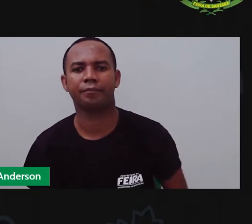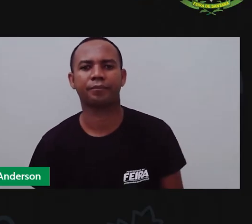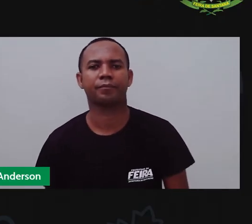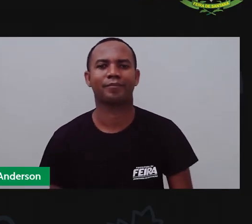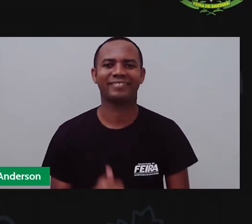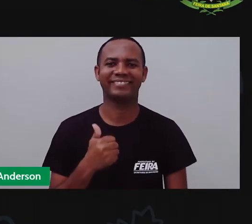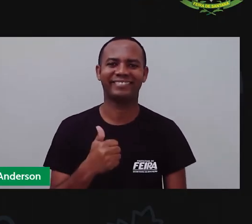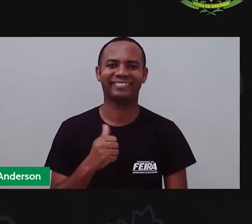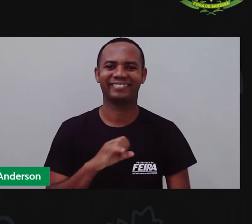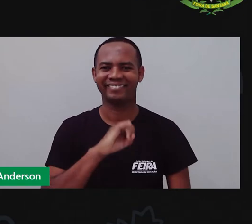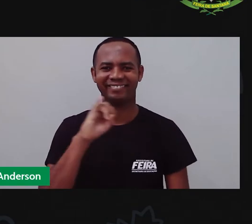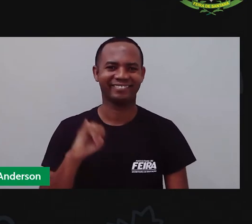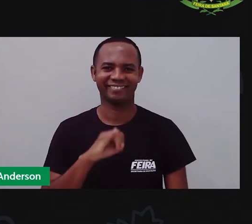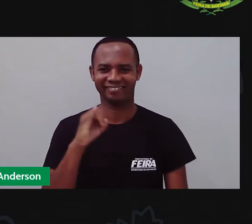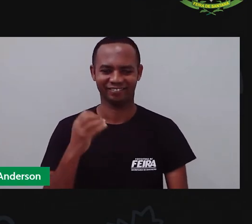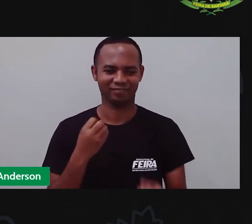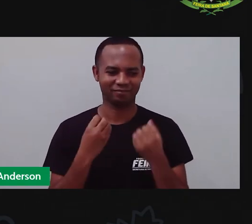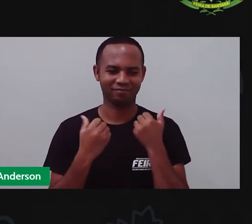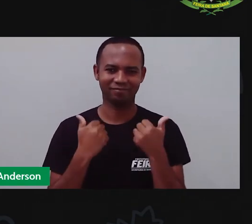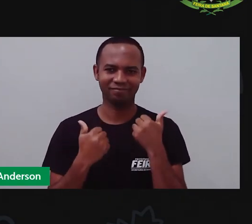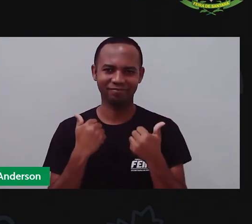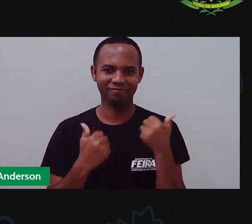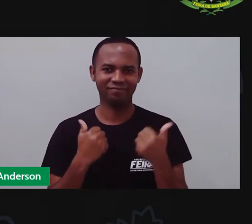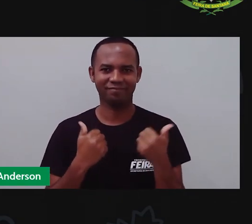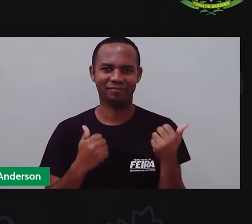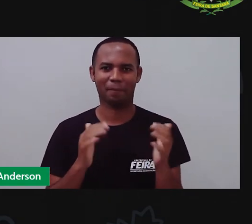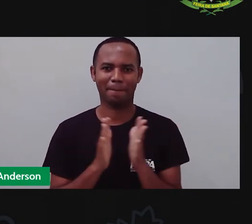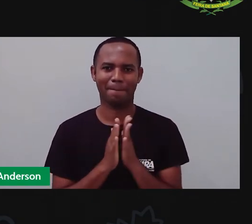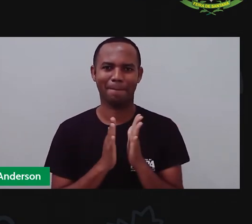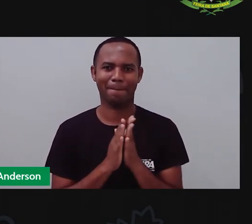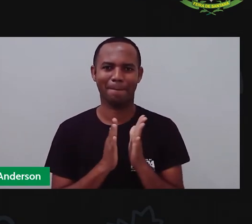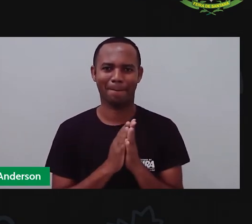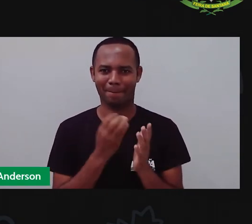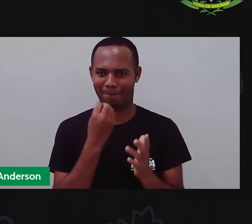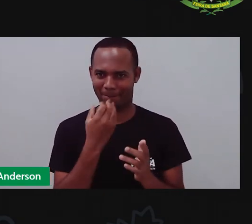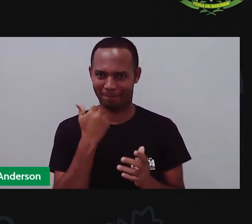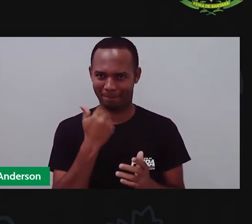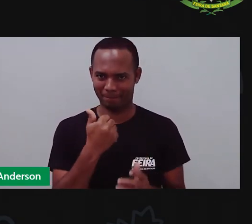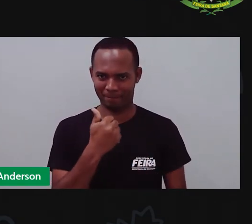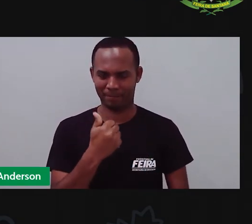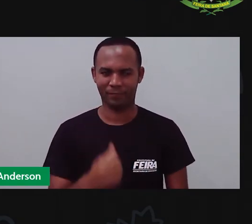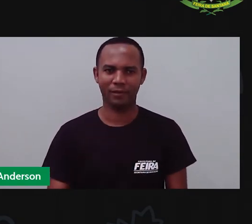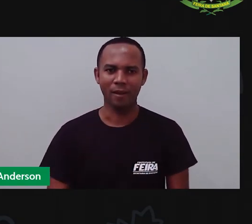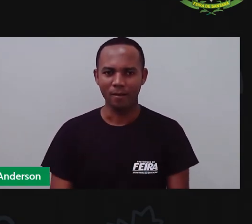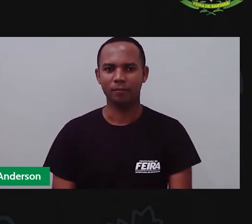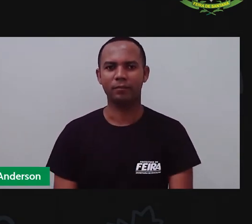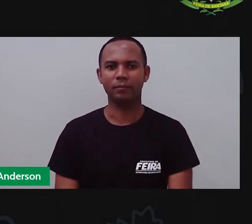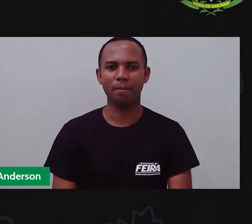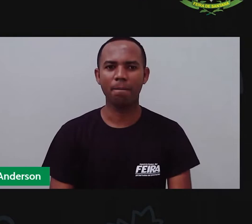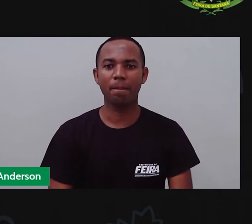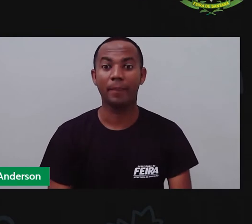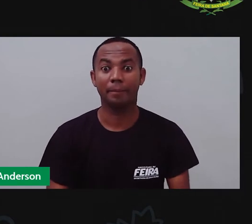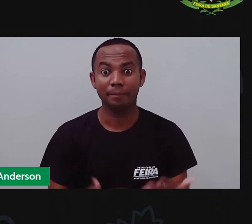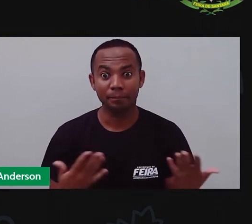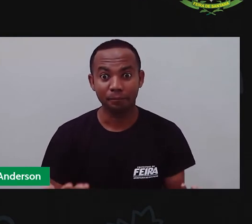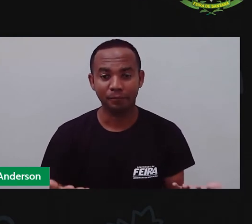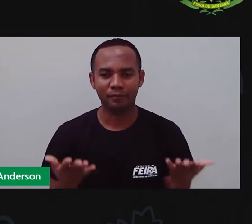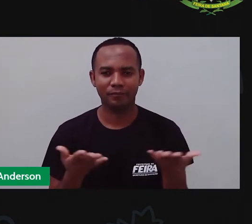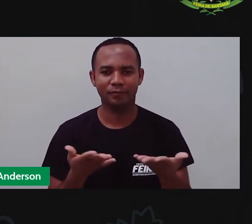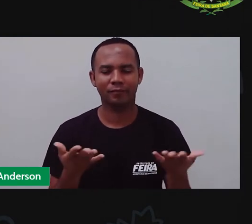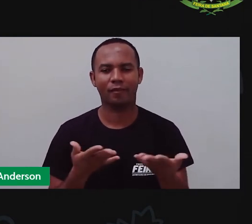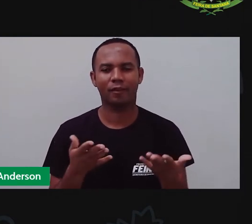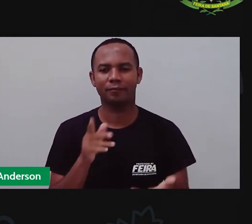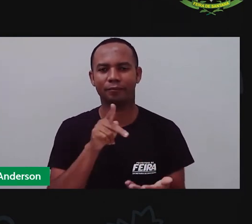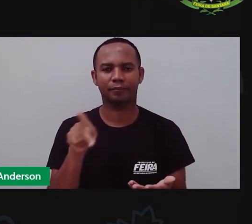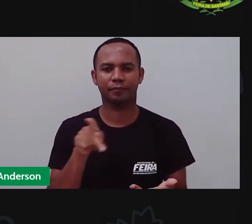Oi, amores! Como vocês estão? Pro Mari Anderson aqui